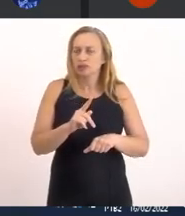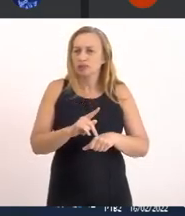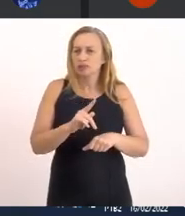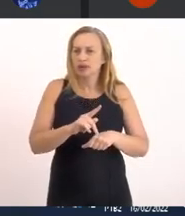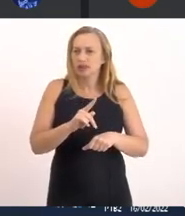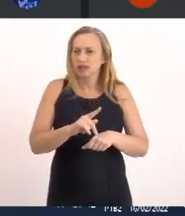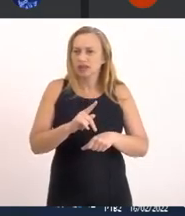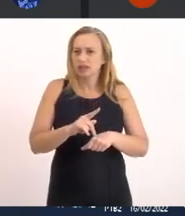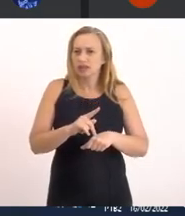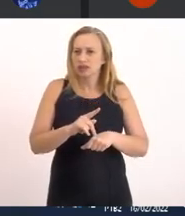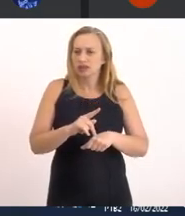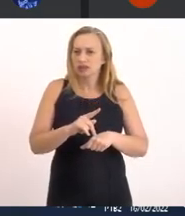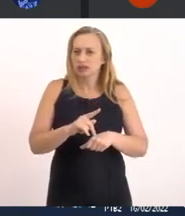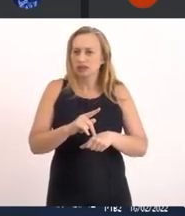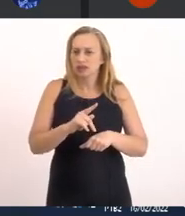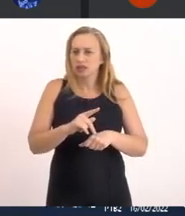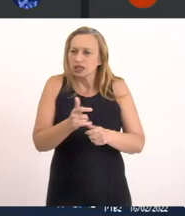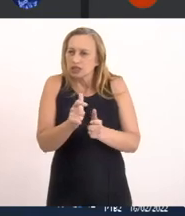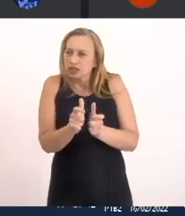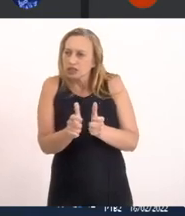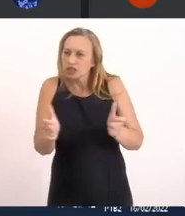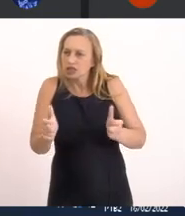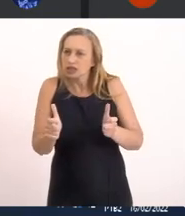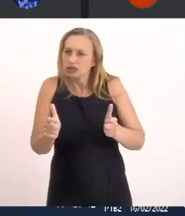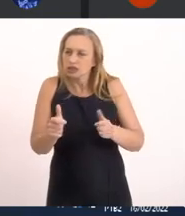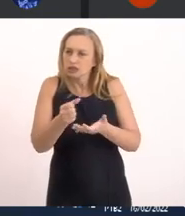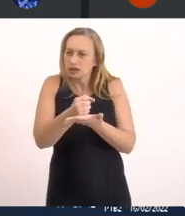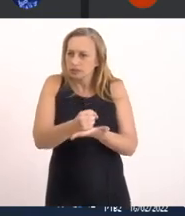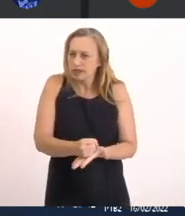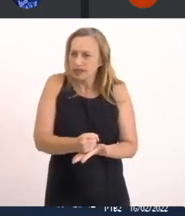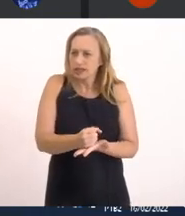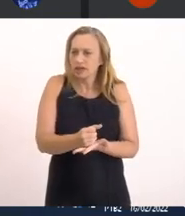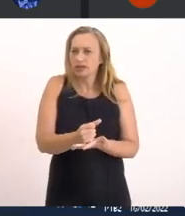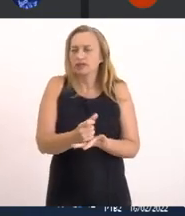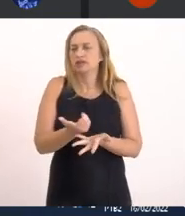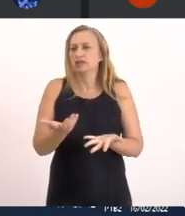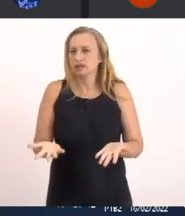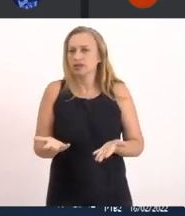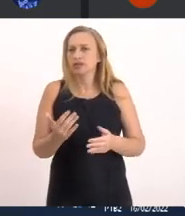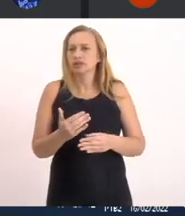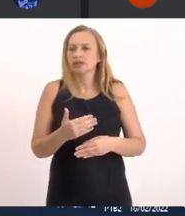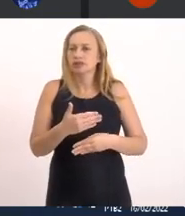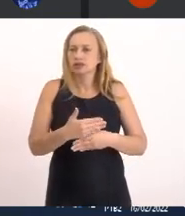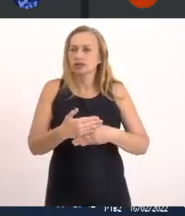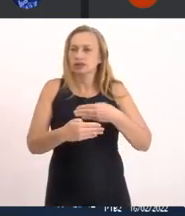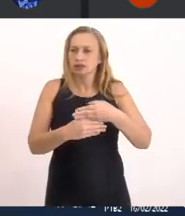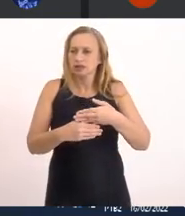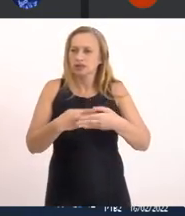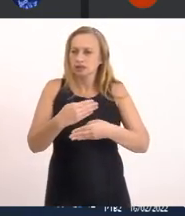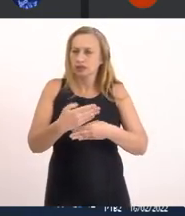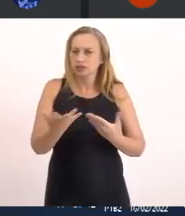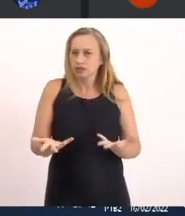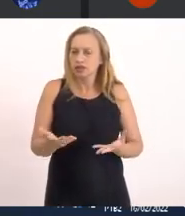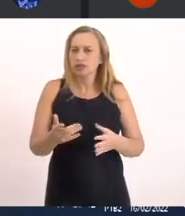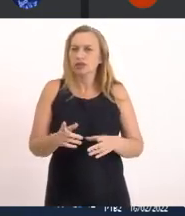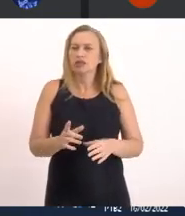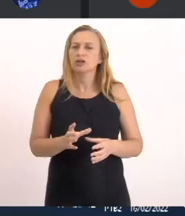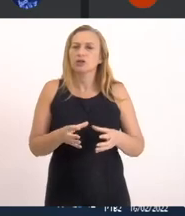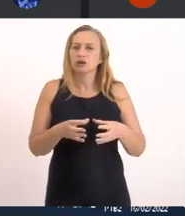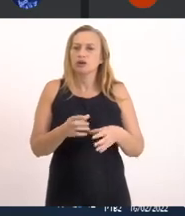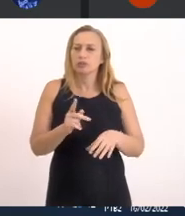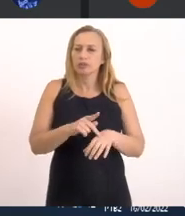núcleo Com pedras De dimensões E peso Pequenos E para as carapaças Vêm as pedras maiores